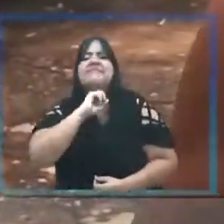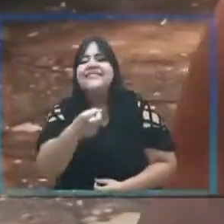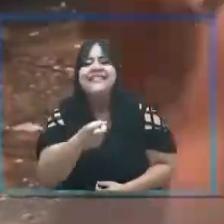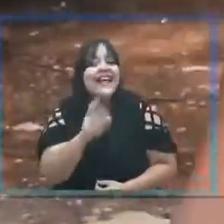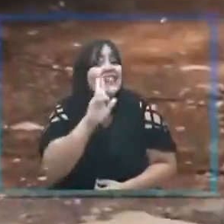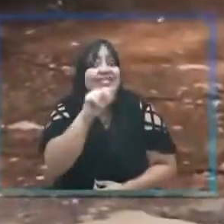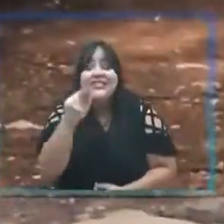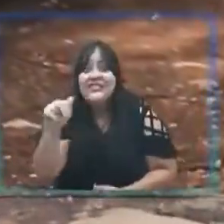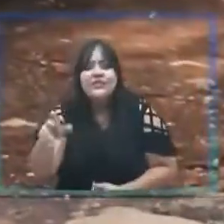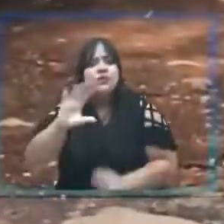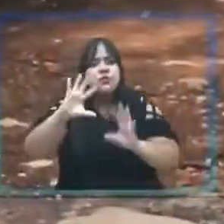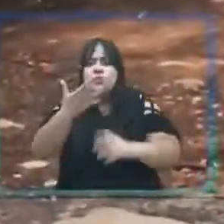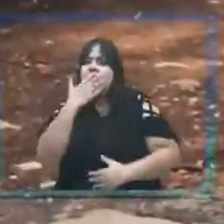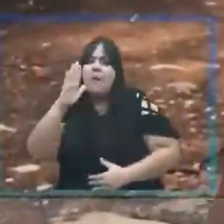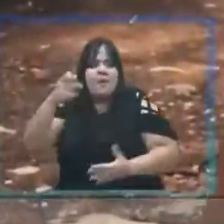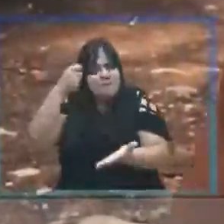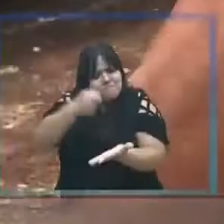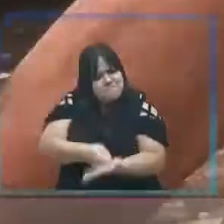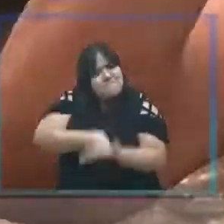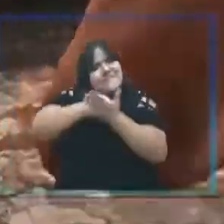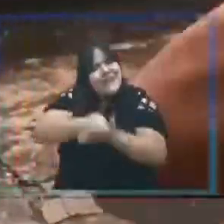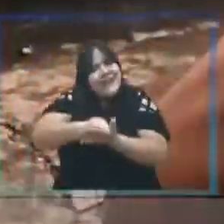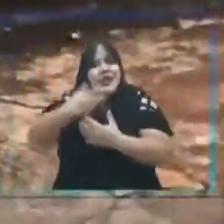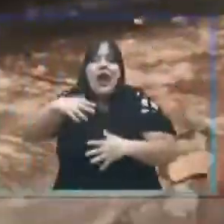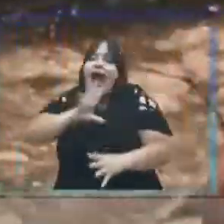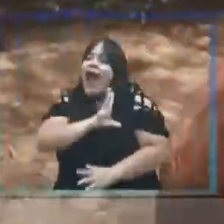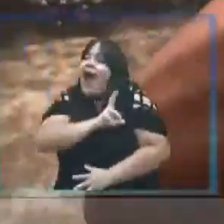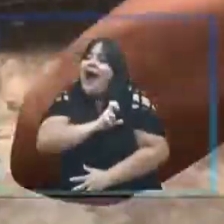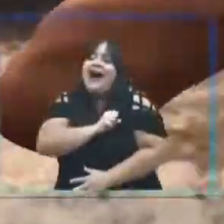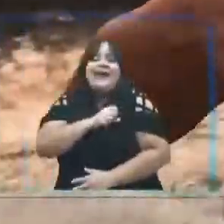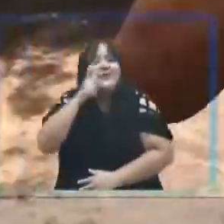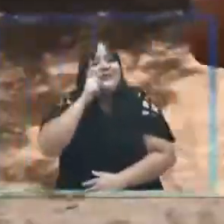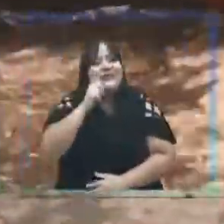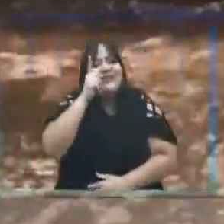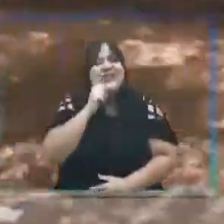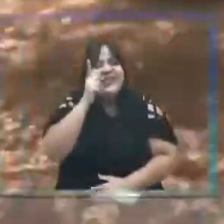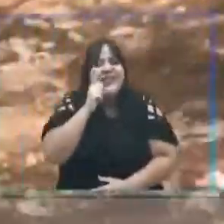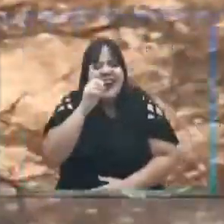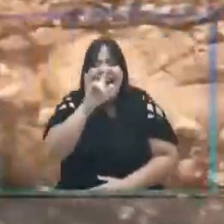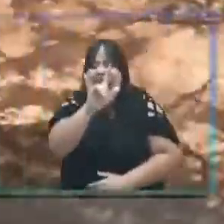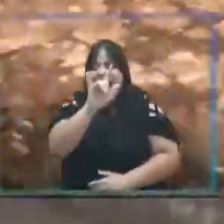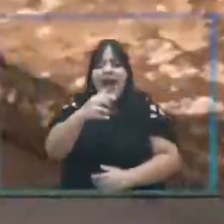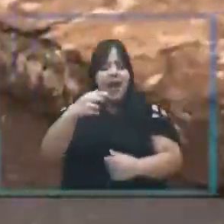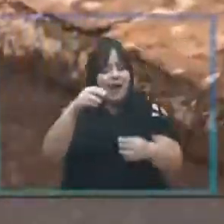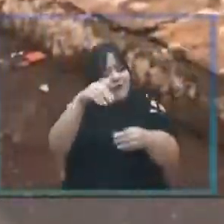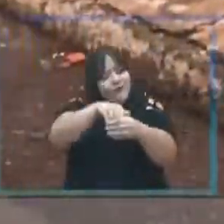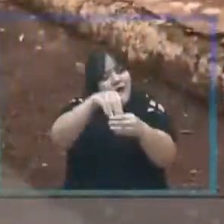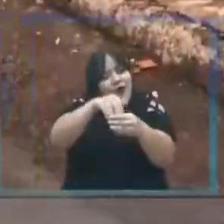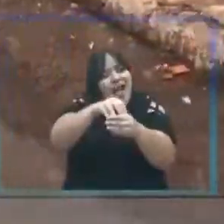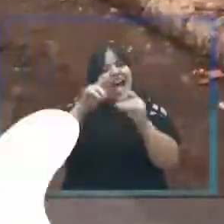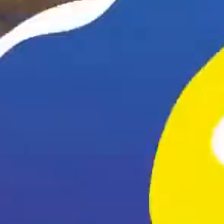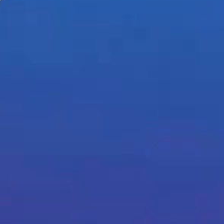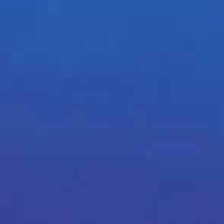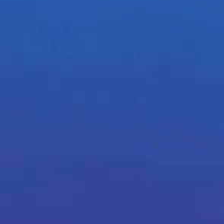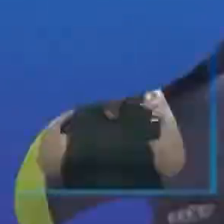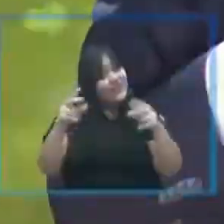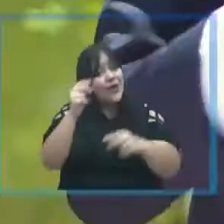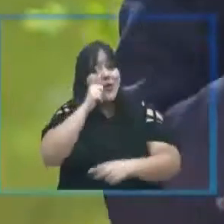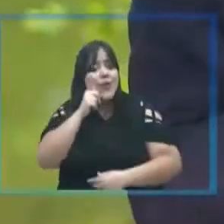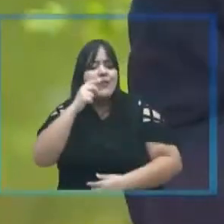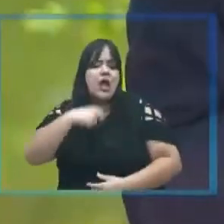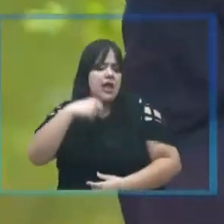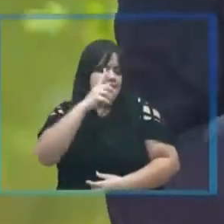entendeu? E o que ele promete, ele cumpre. Nós amamos o Gugu. E vamos sugerir em que a vitória é dele.